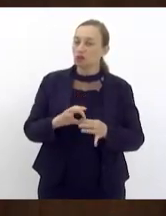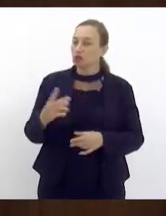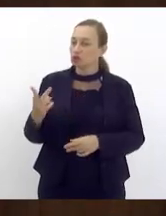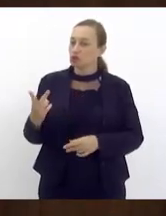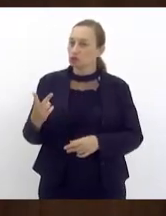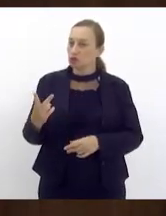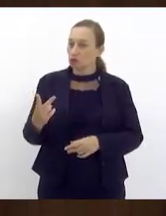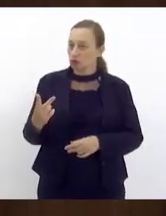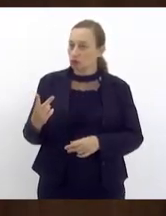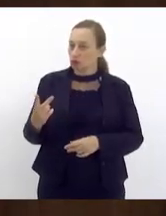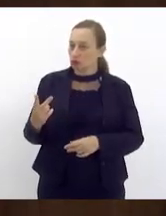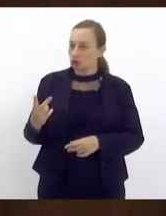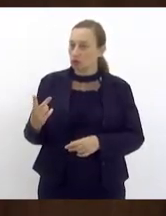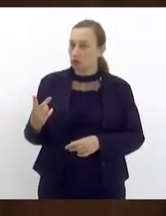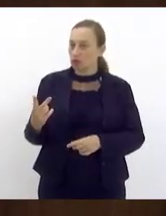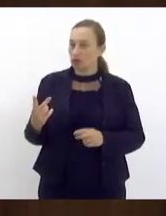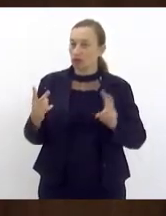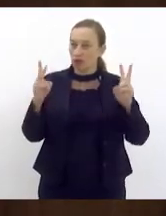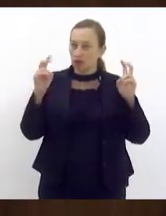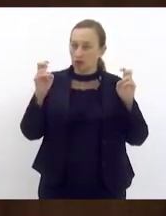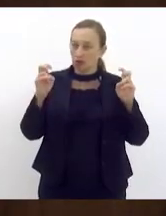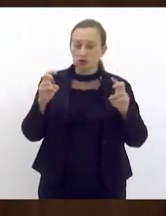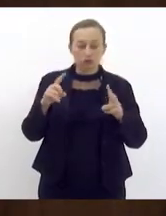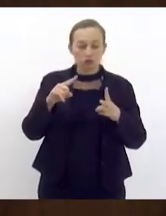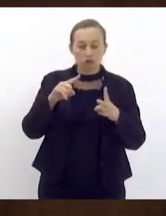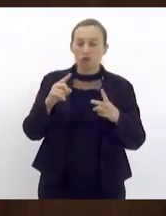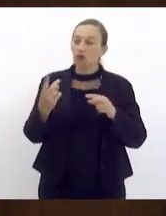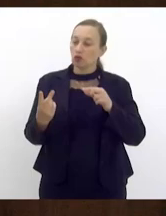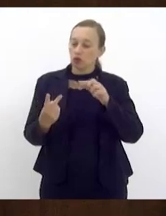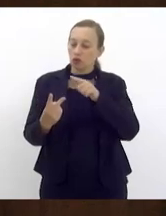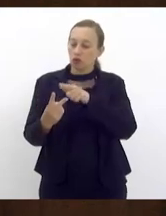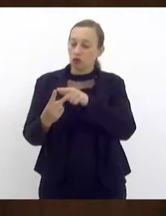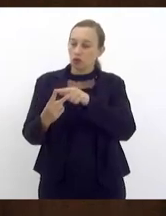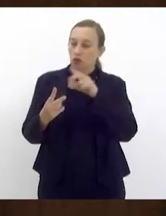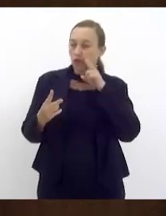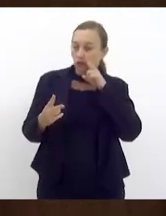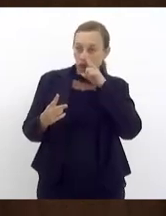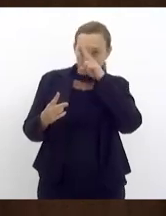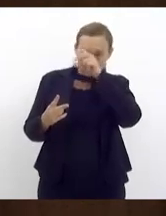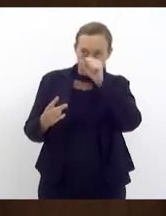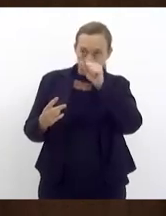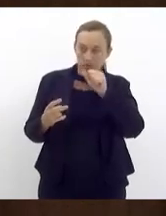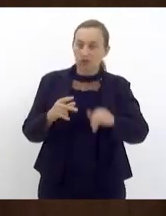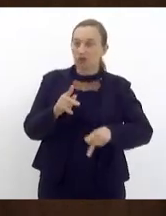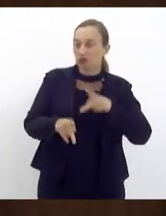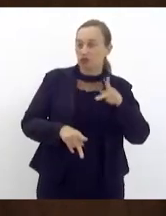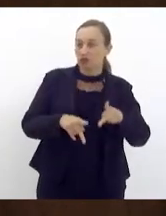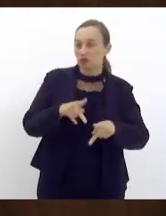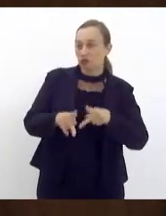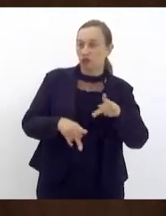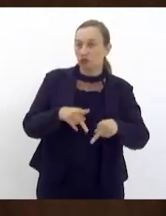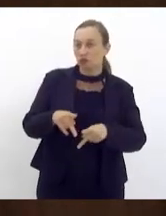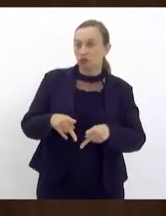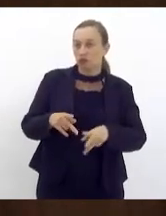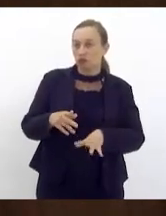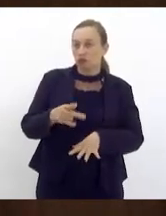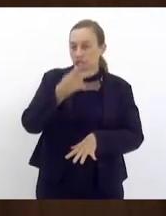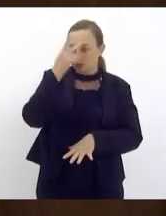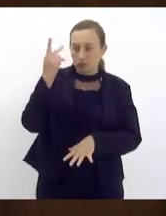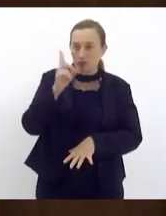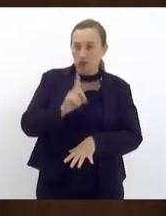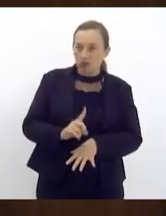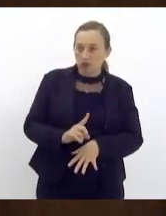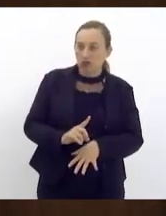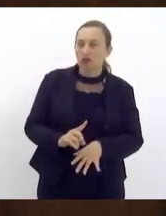vínculos a questão do fortalecimento das pessoas com deficiência e por outro lado